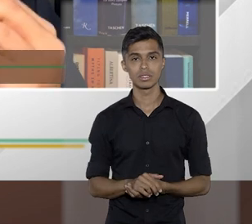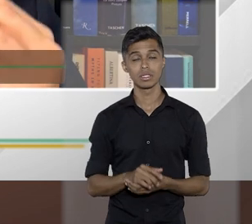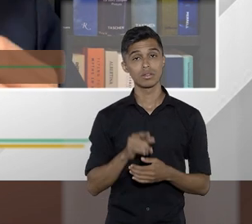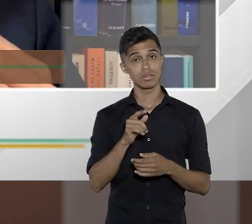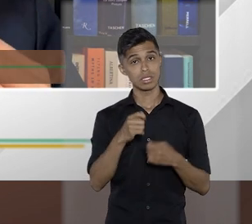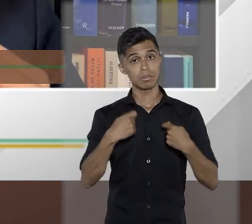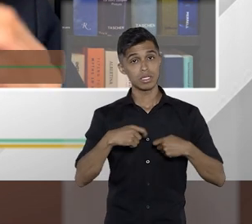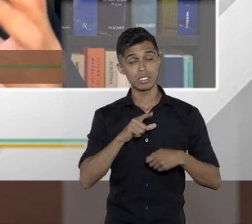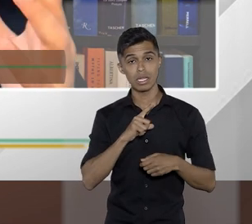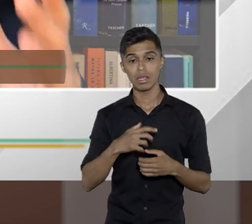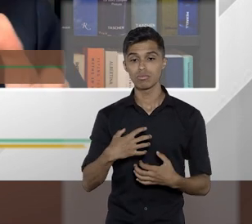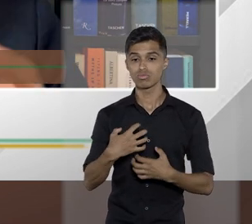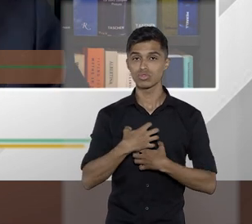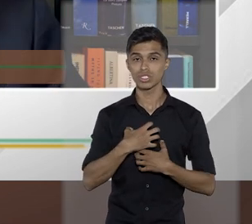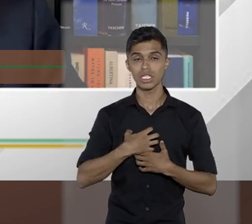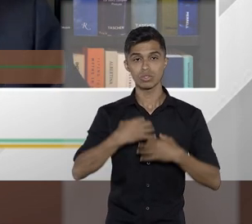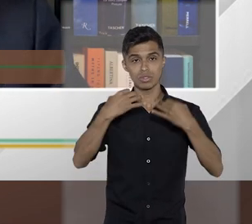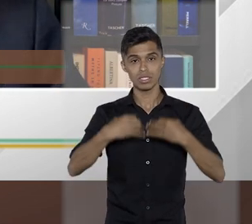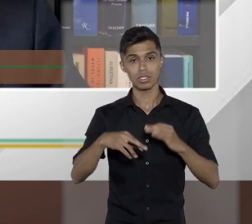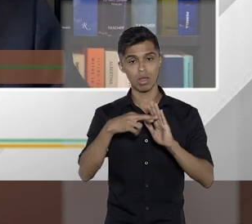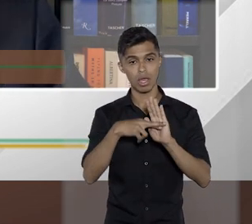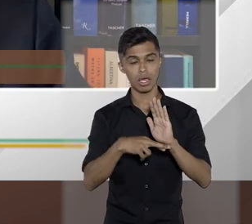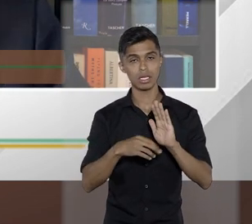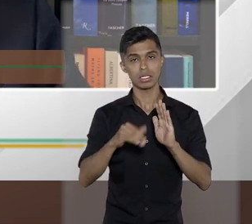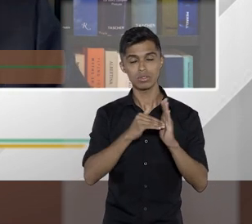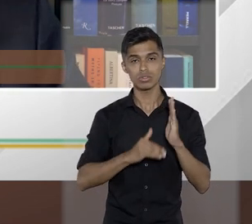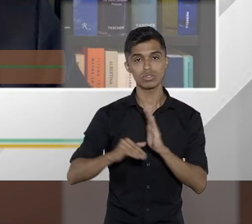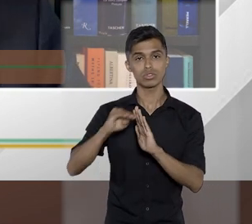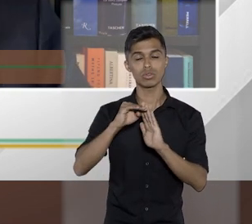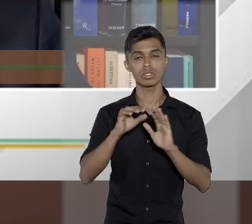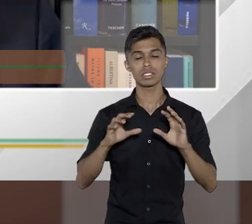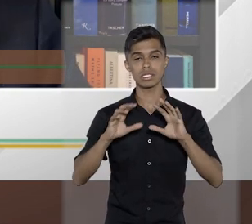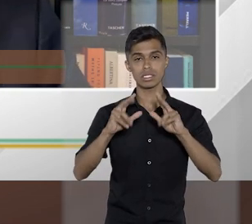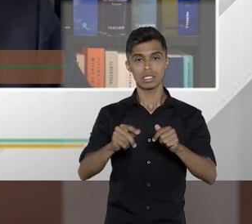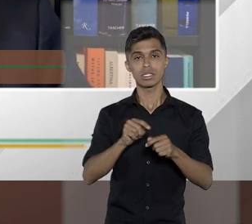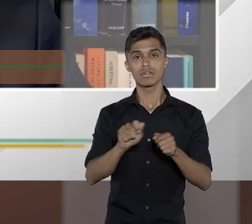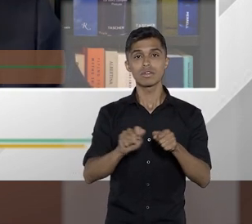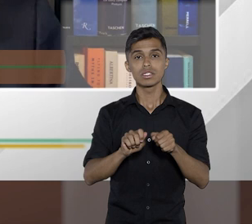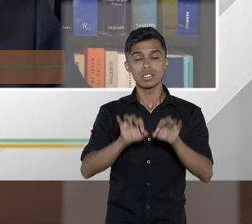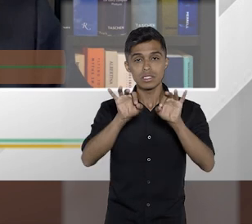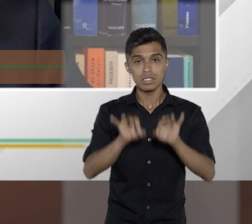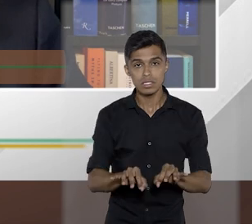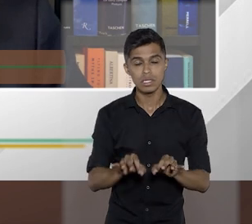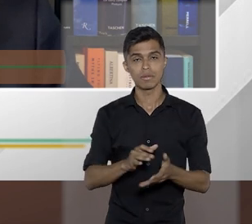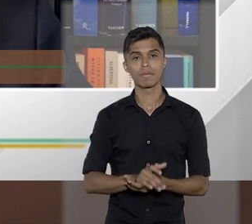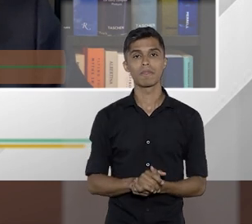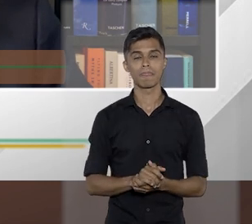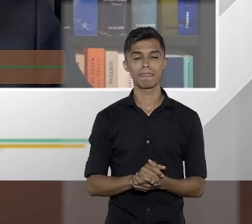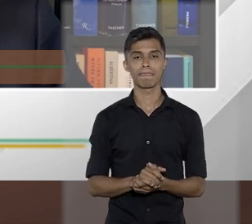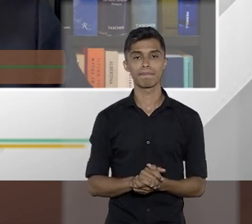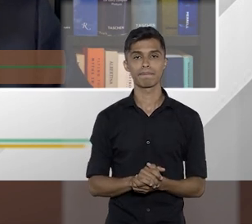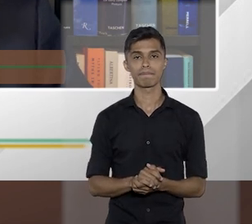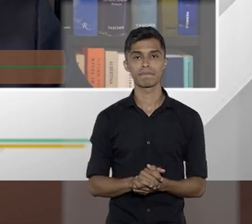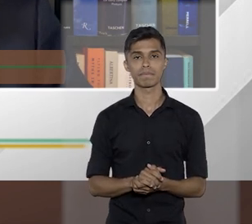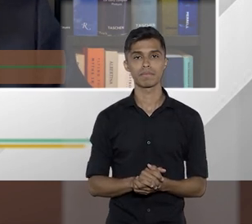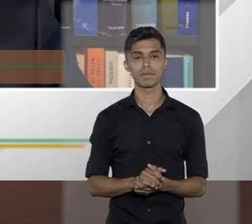divulgação, de fato, da matriz dos incentivos fiscais efetivamente